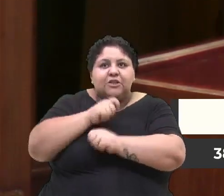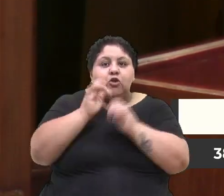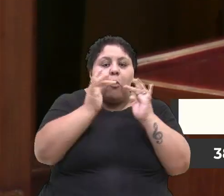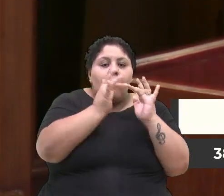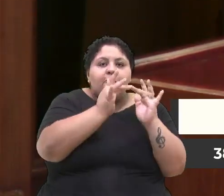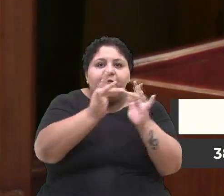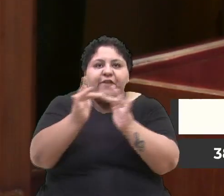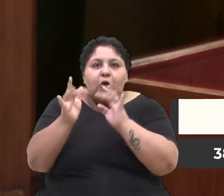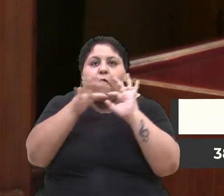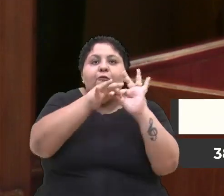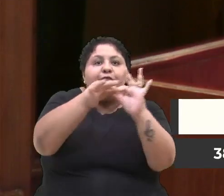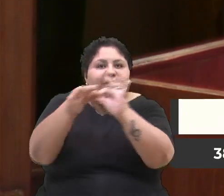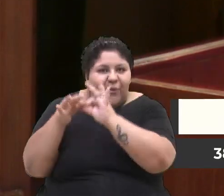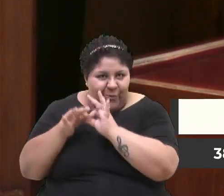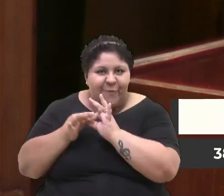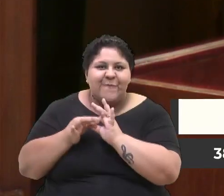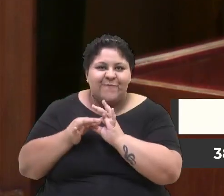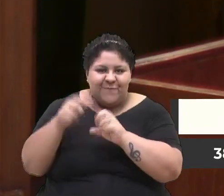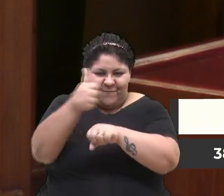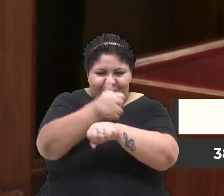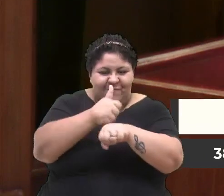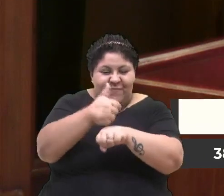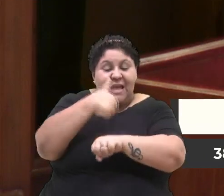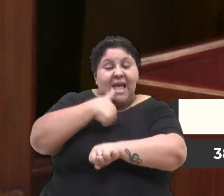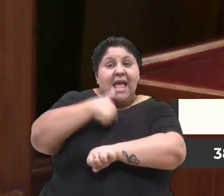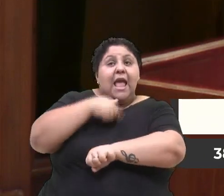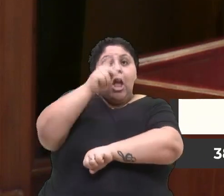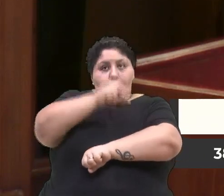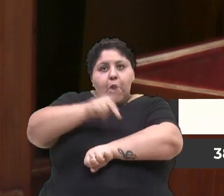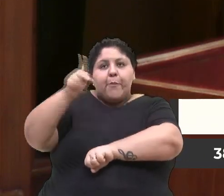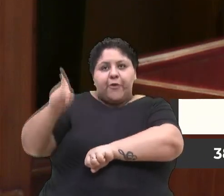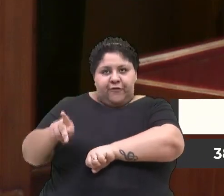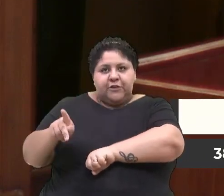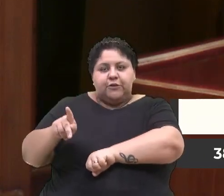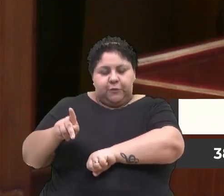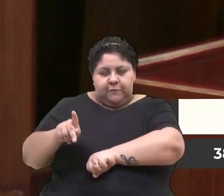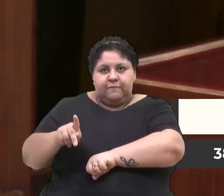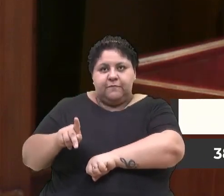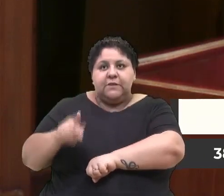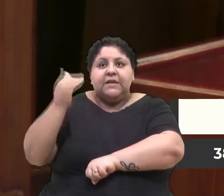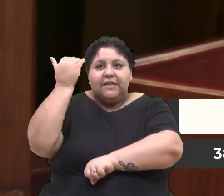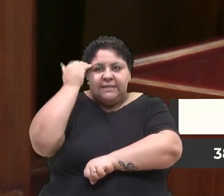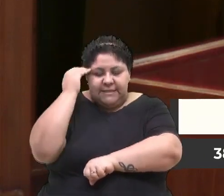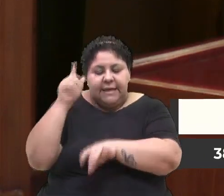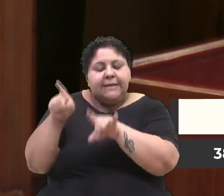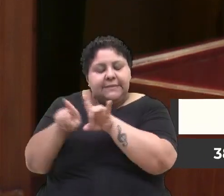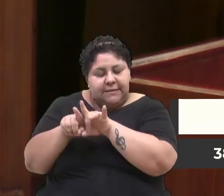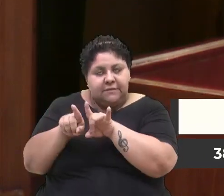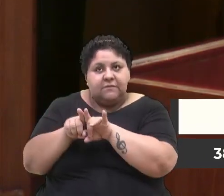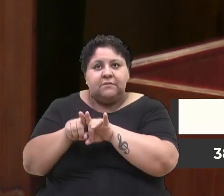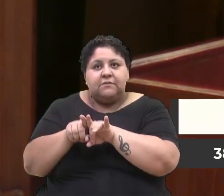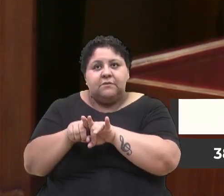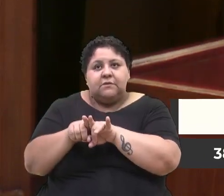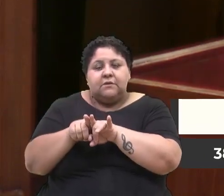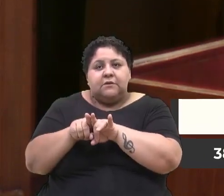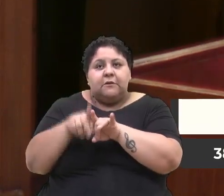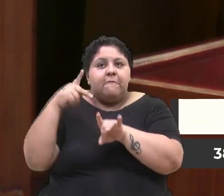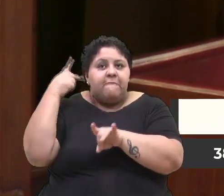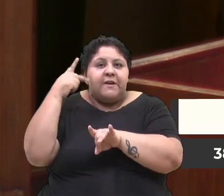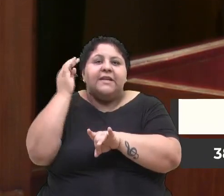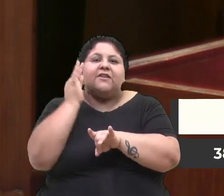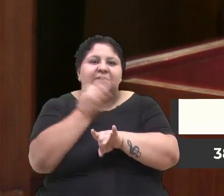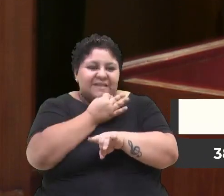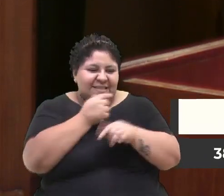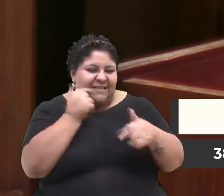Eu sou professora, já lhe concedo a parte, vereadora Tatiana, e sei também que a senhora